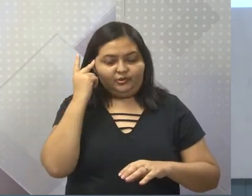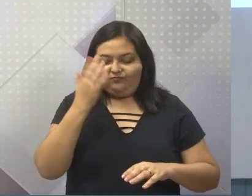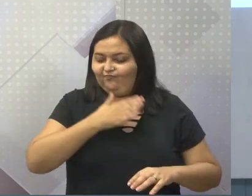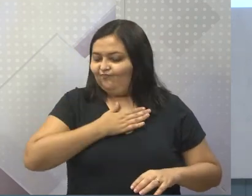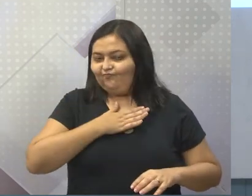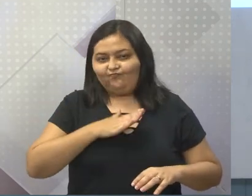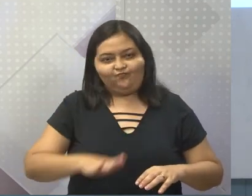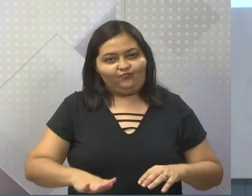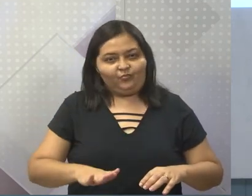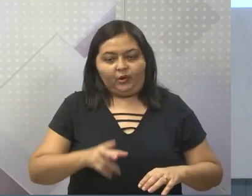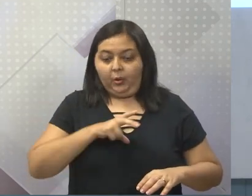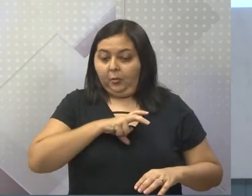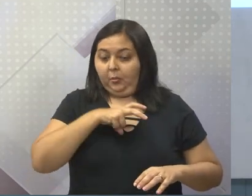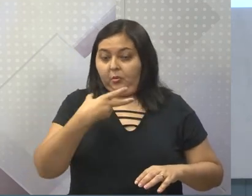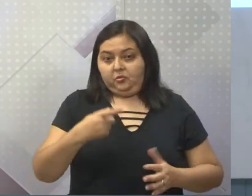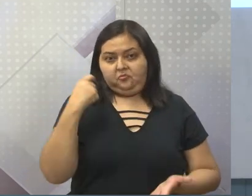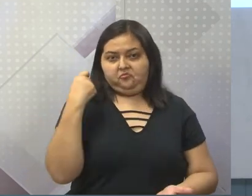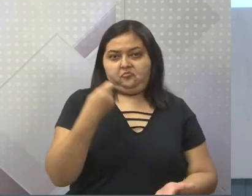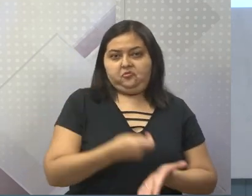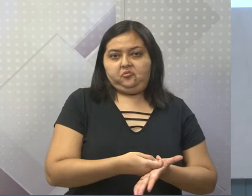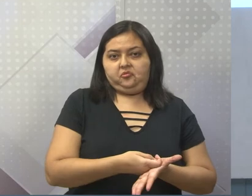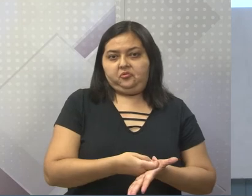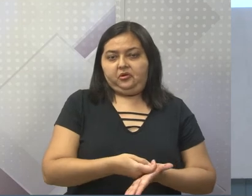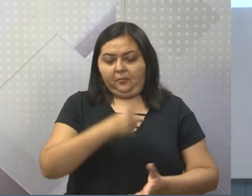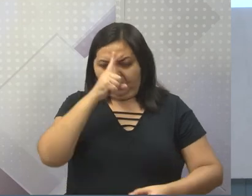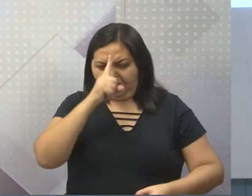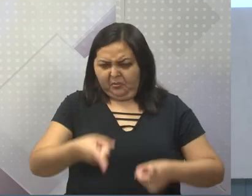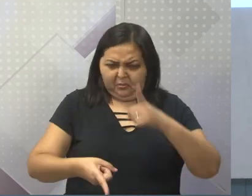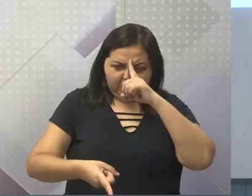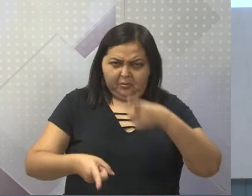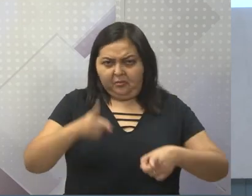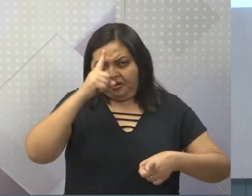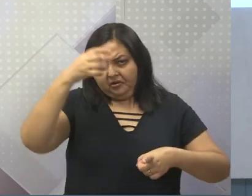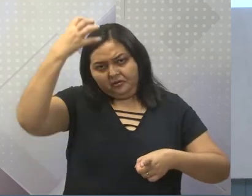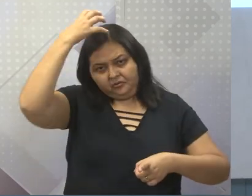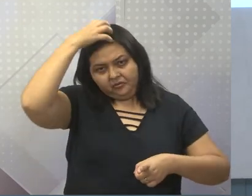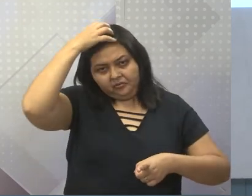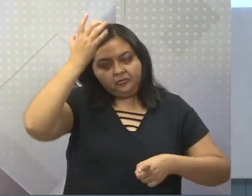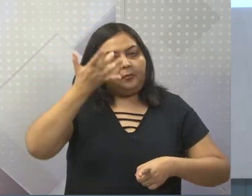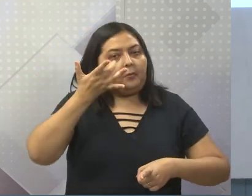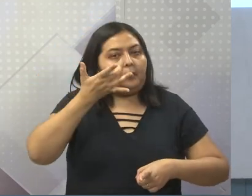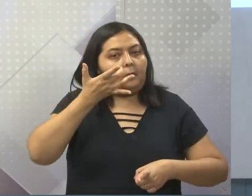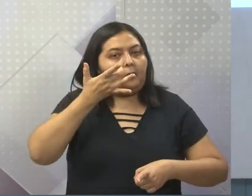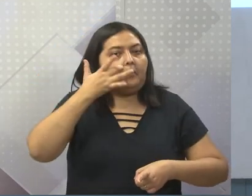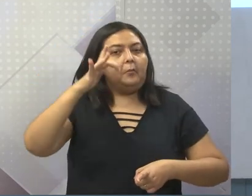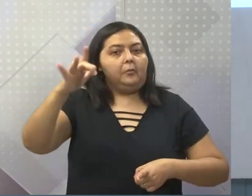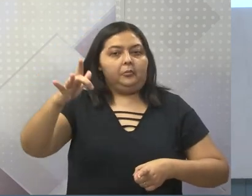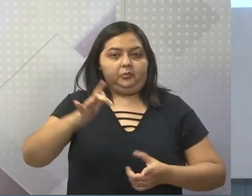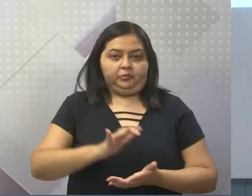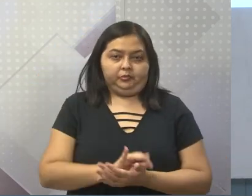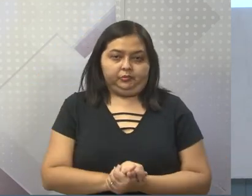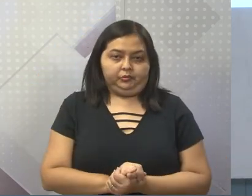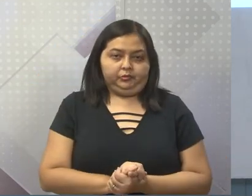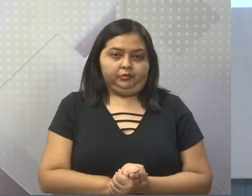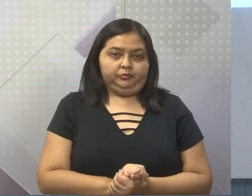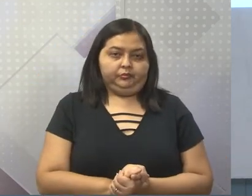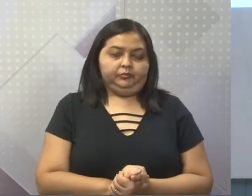de Portugal. O rei queria, porque queria ter o controle máximo sobre essa questão do ouro, porque pra ele, tava